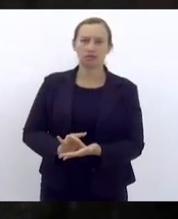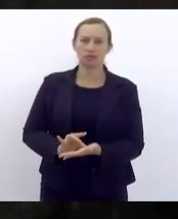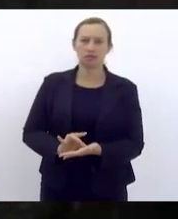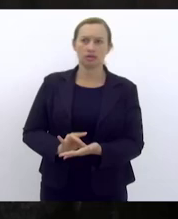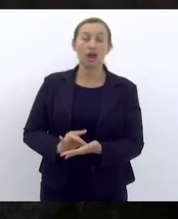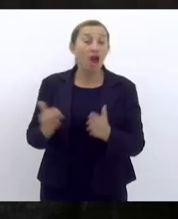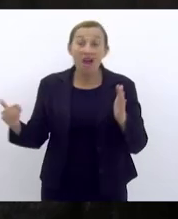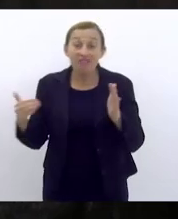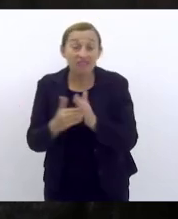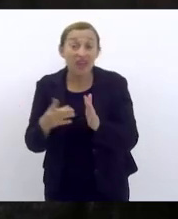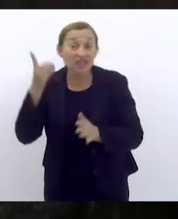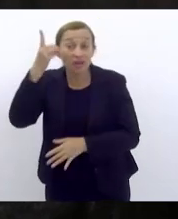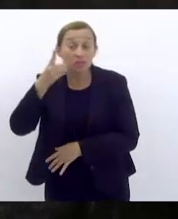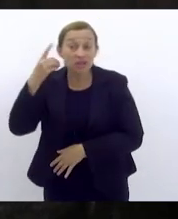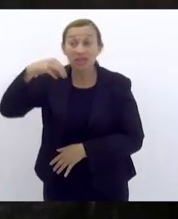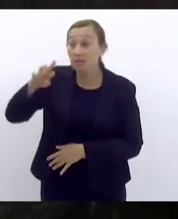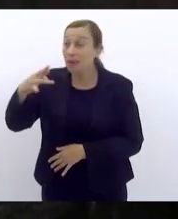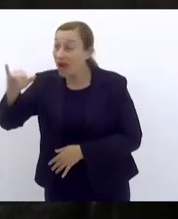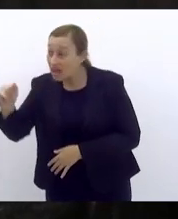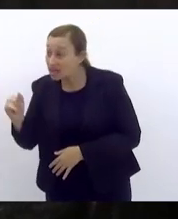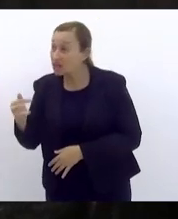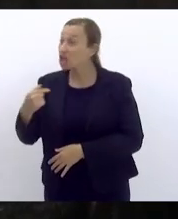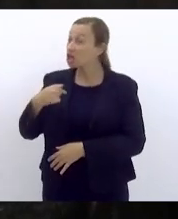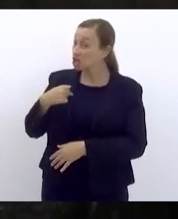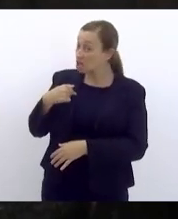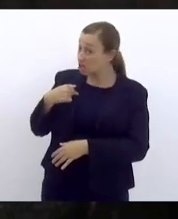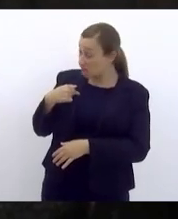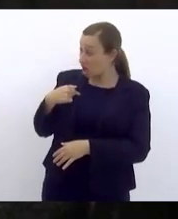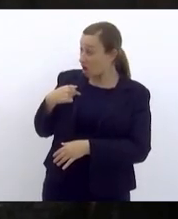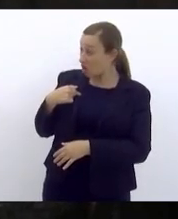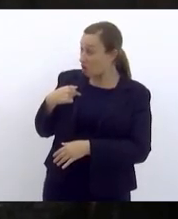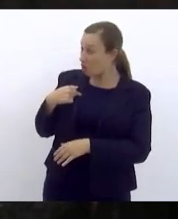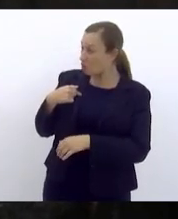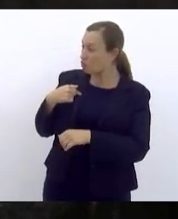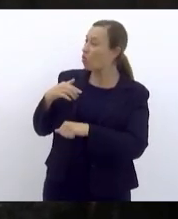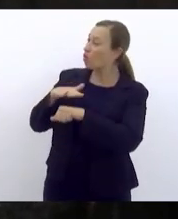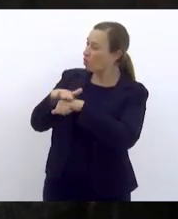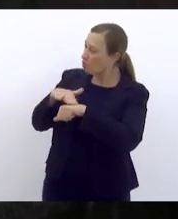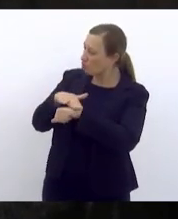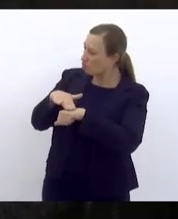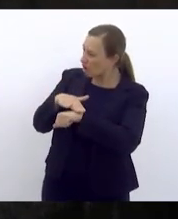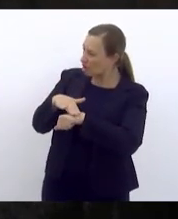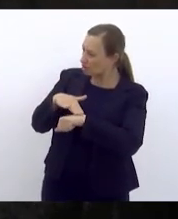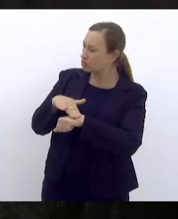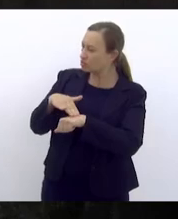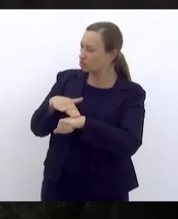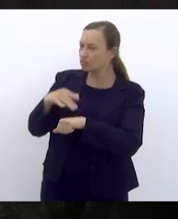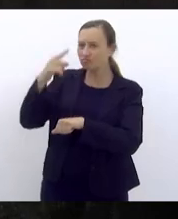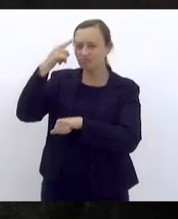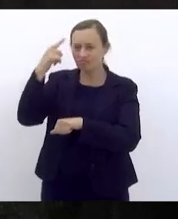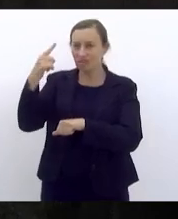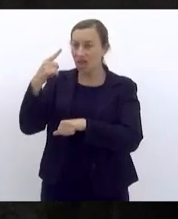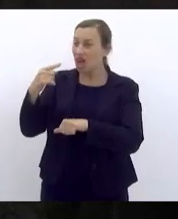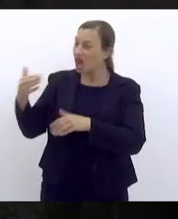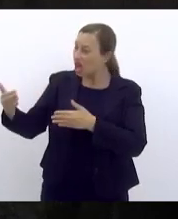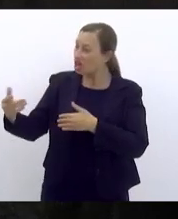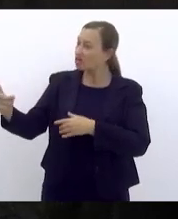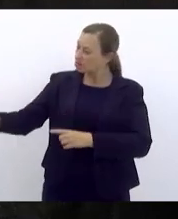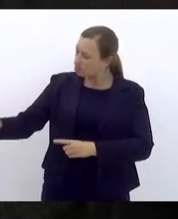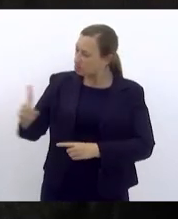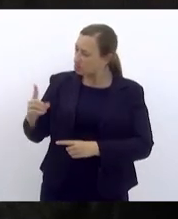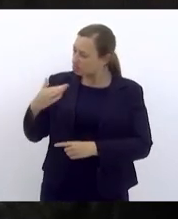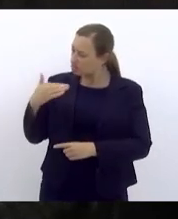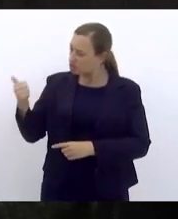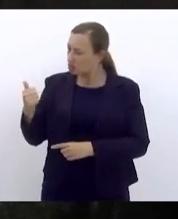até a deputada Marina com quem eu divirjo no campo das ideias ela me chamou e disse olha